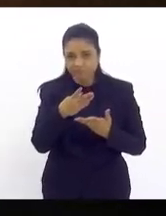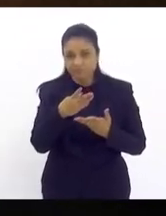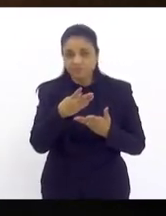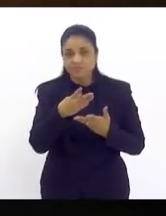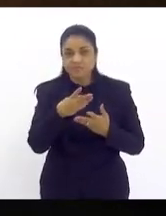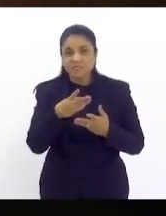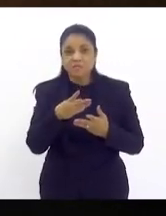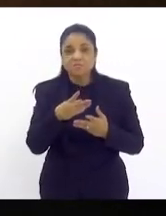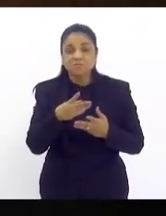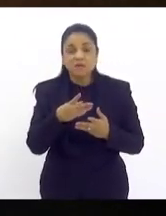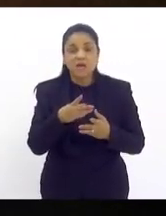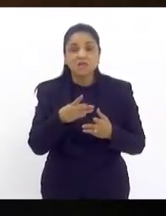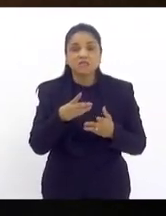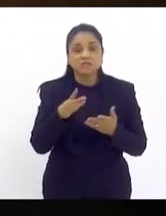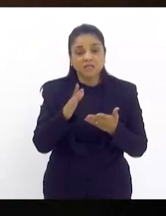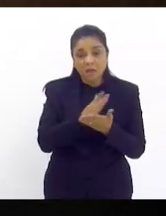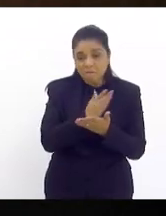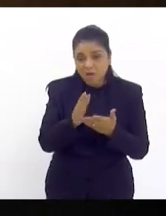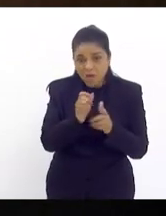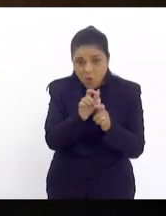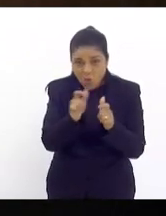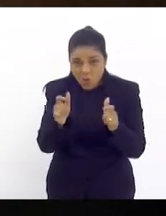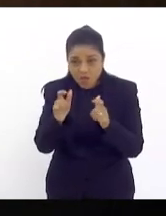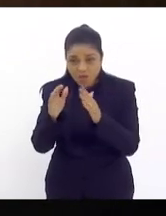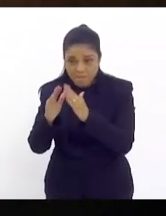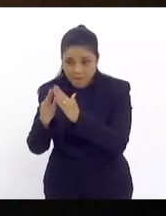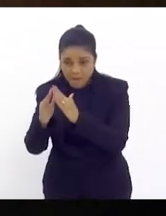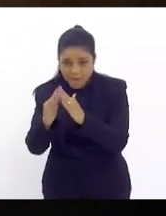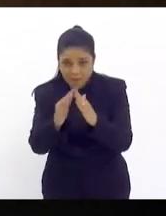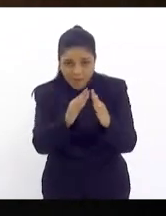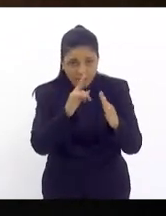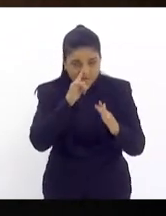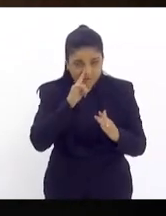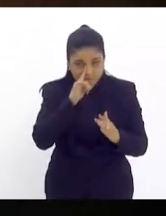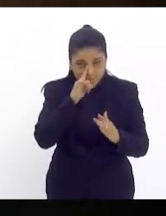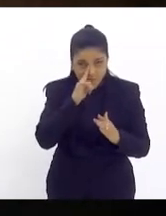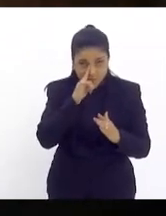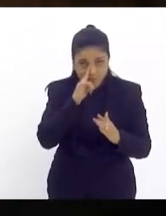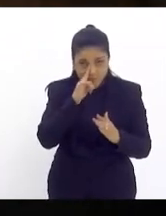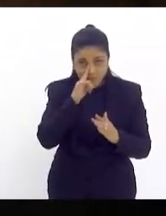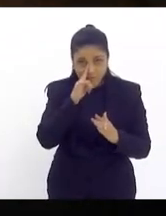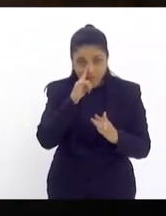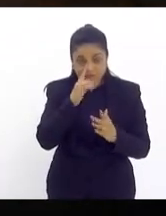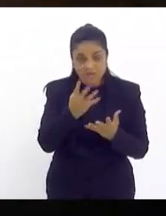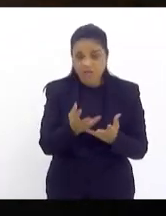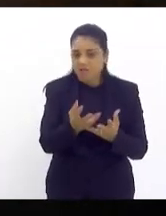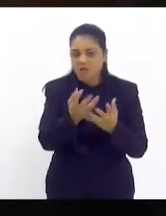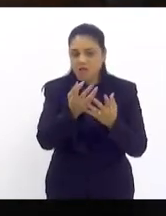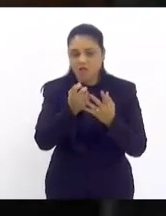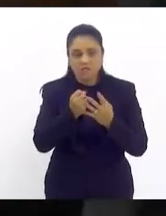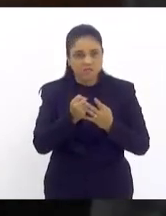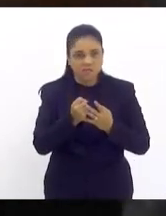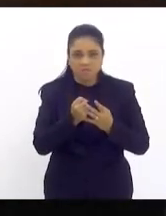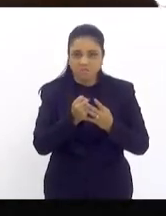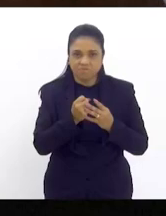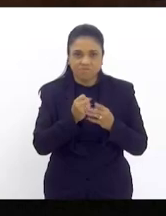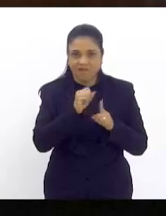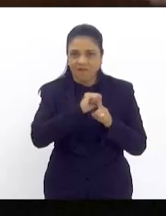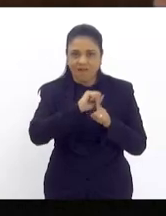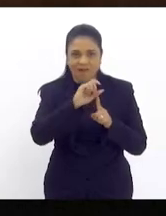todas as moradias interditadas em áreas de risco as famílias recebem um aluguel social